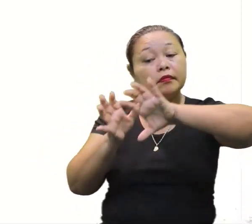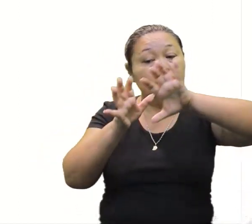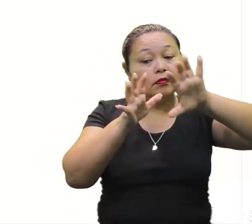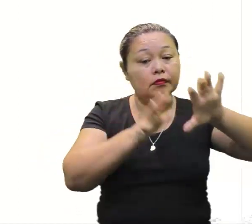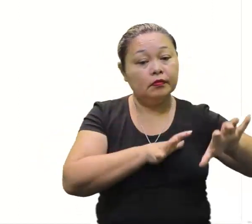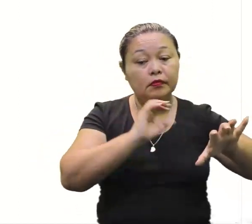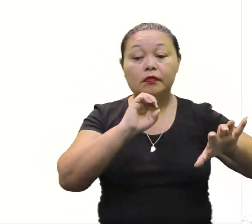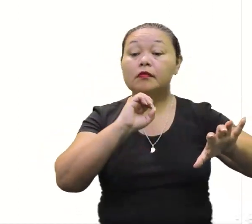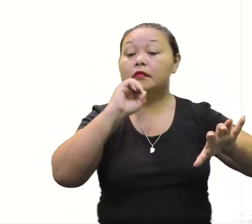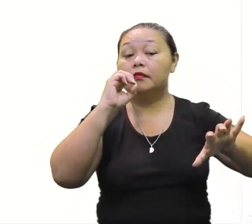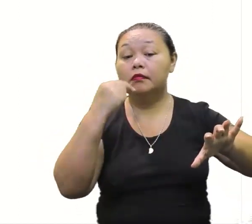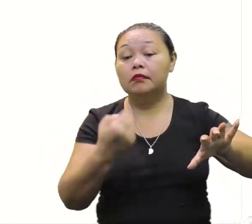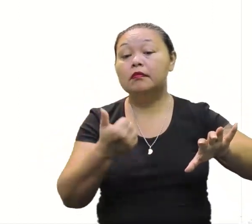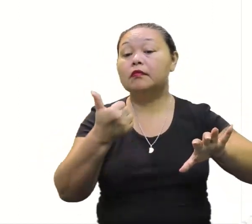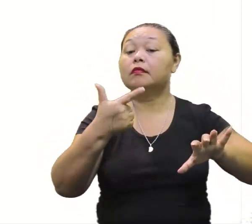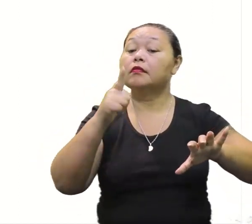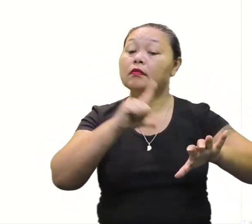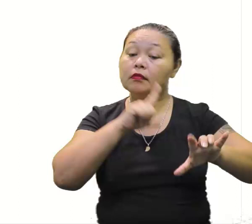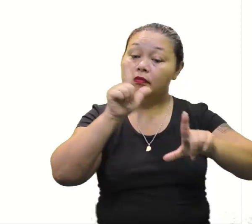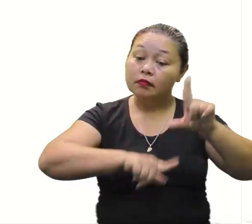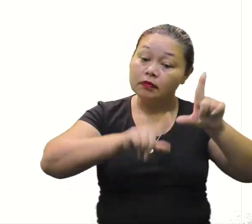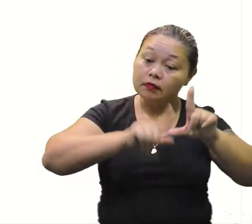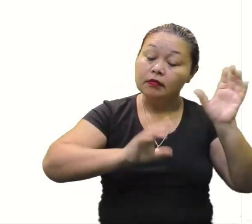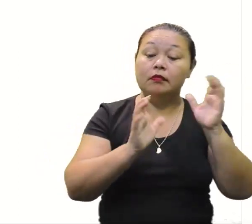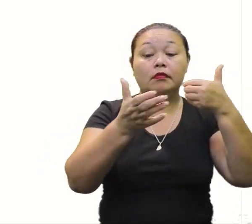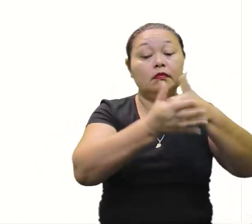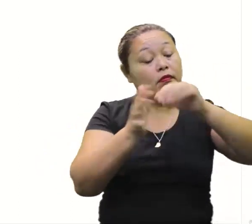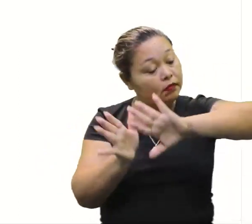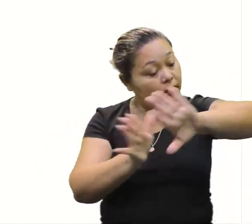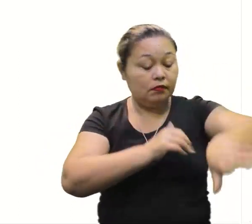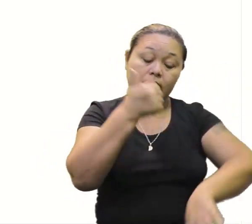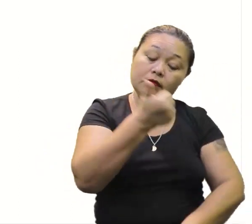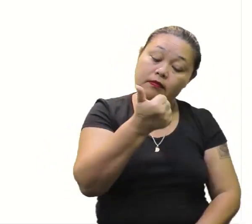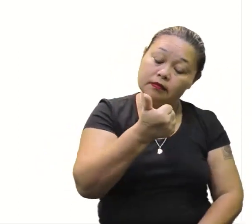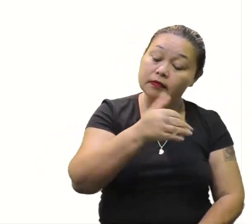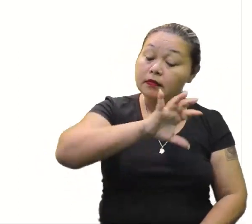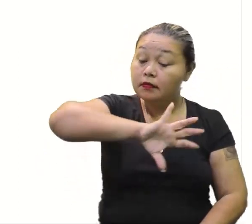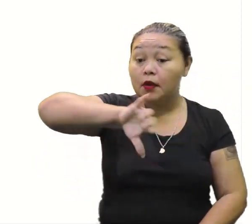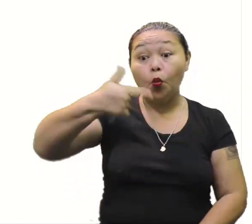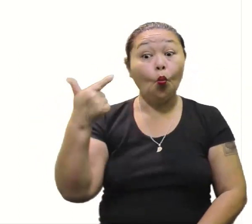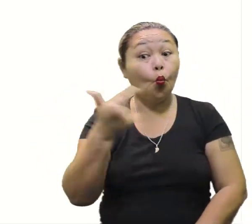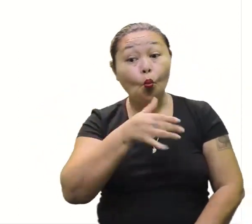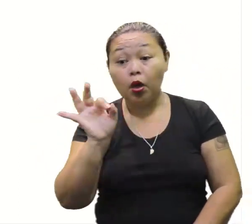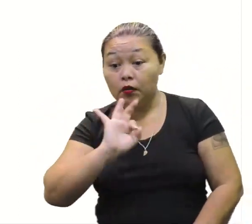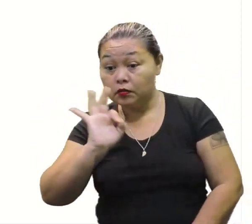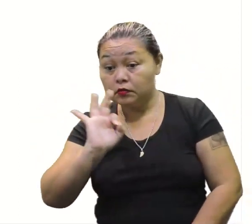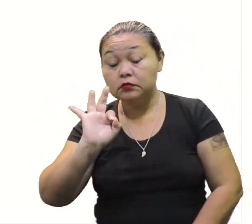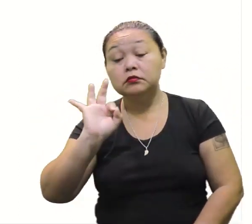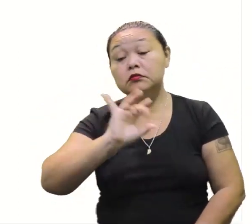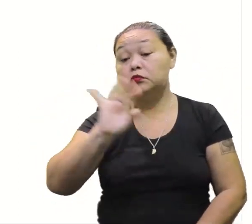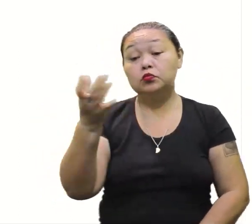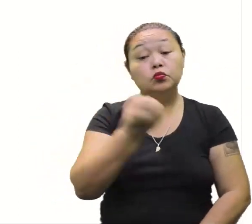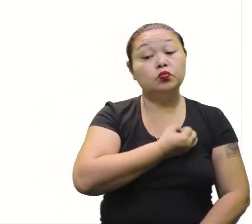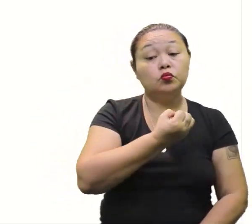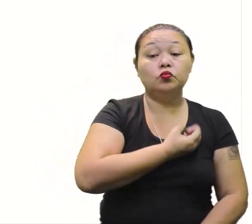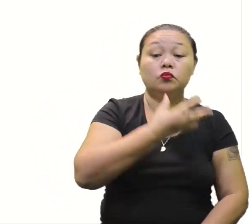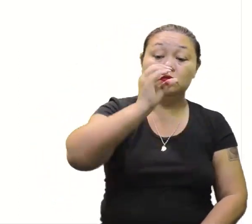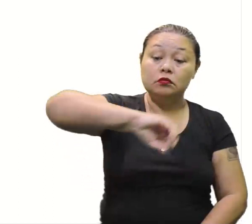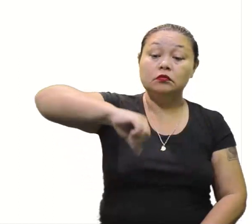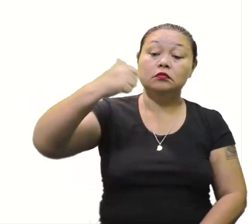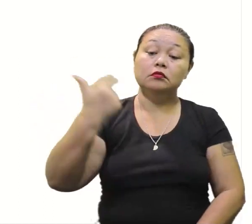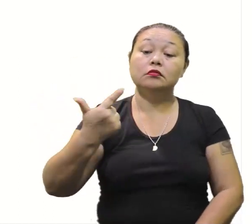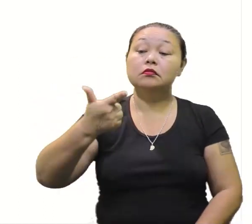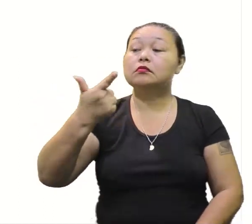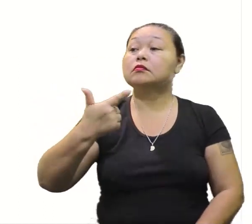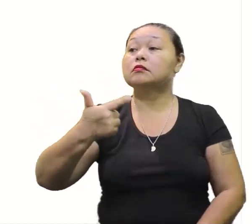membros, ou seja, o que tem letra, o que tem incógnita, fica no primeiro membro. E o que não tem, só numeral, fica